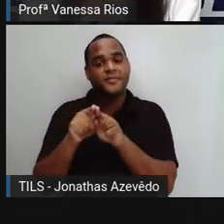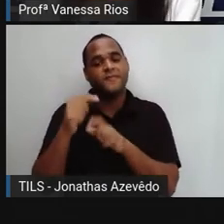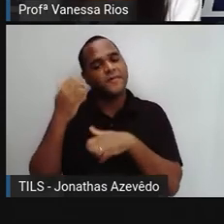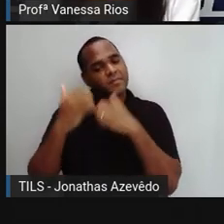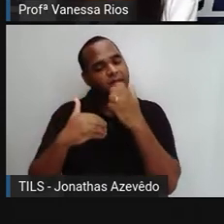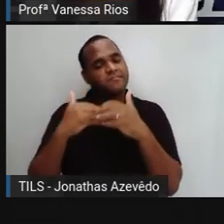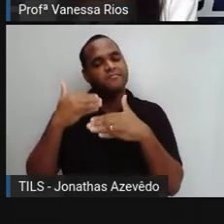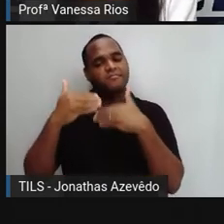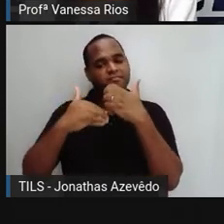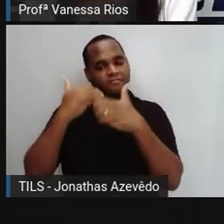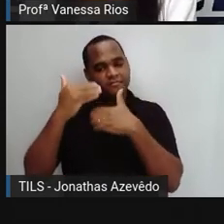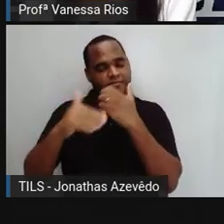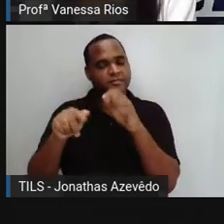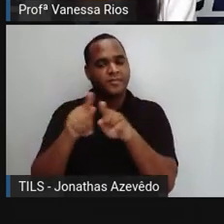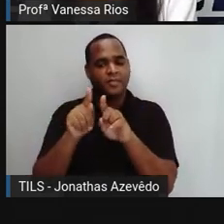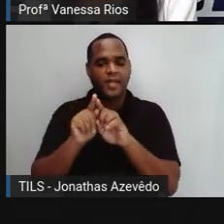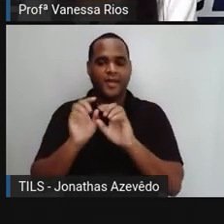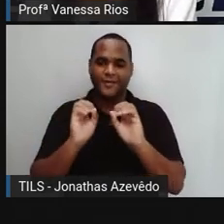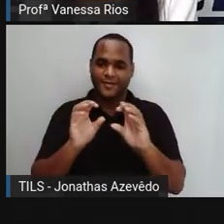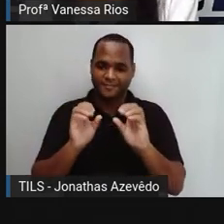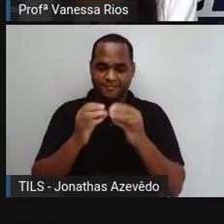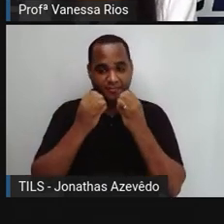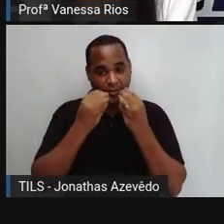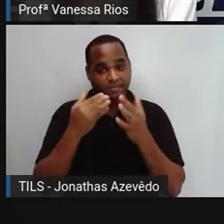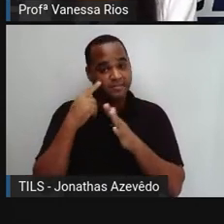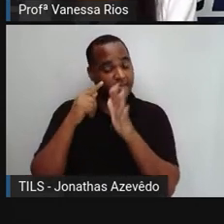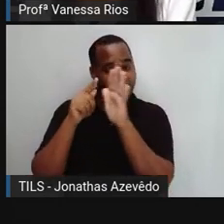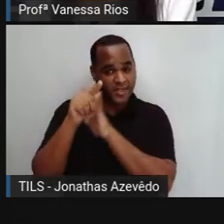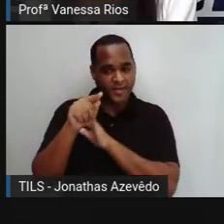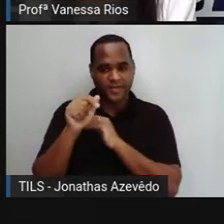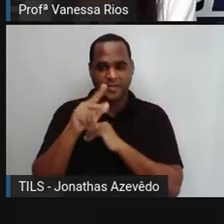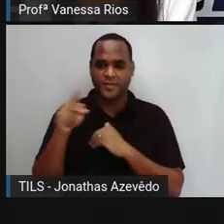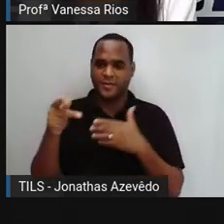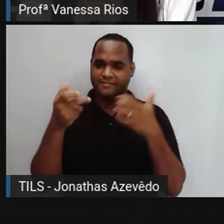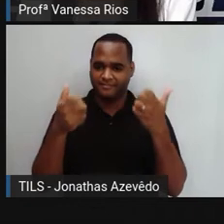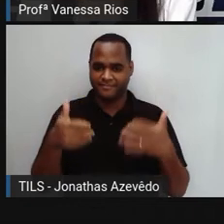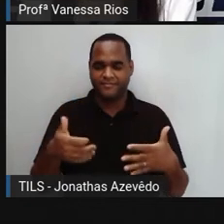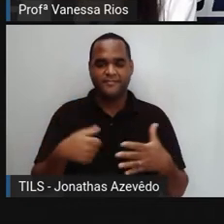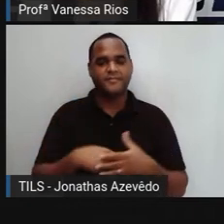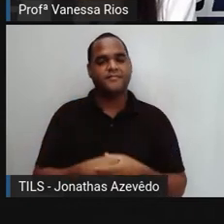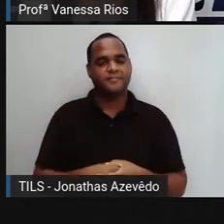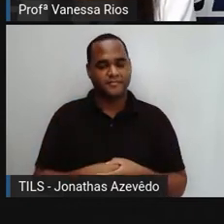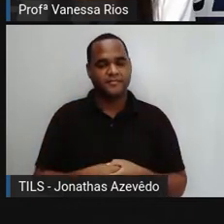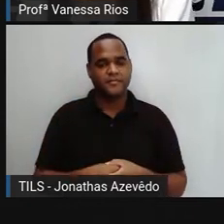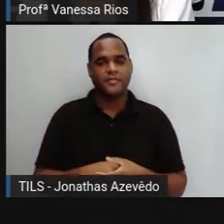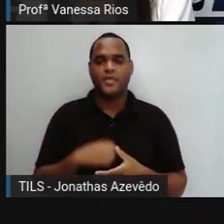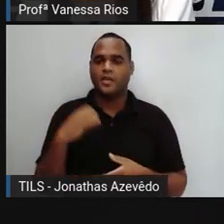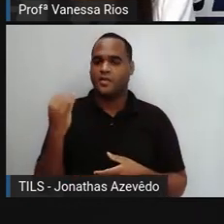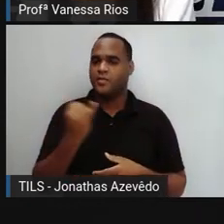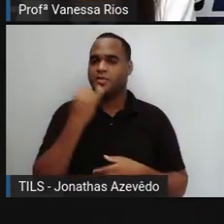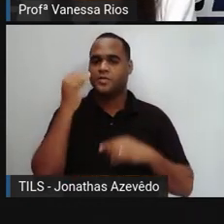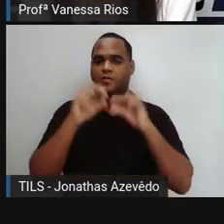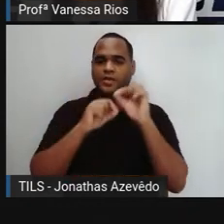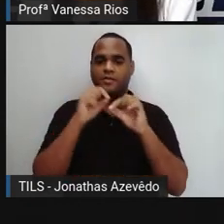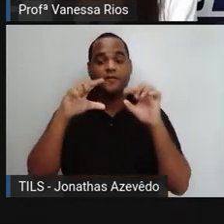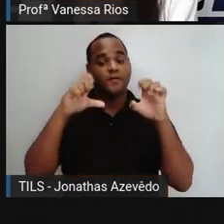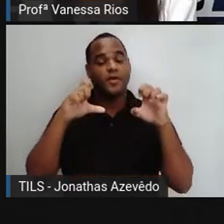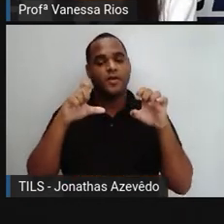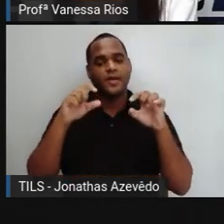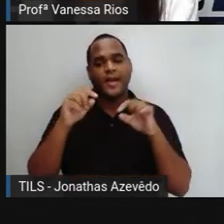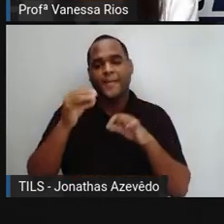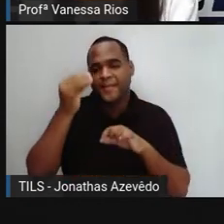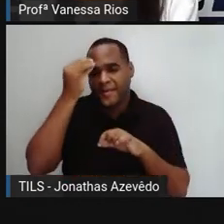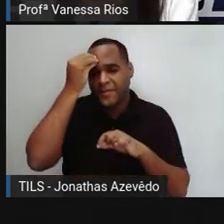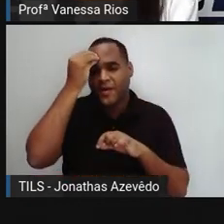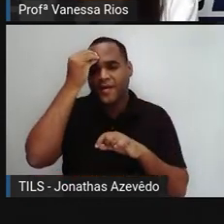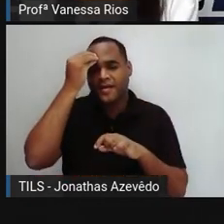construindo no decorrer da aula. Então, a primeira pergunta que a Pró coloca aí é Qual a importância da fotografia